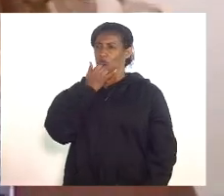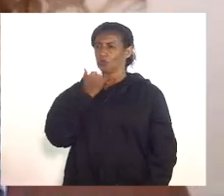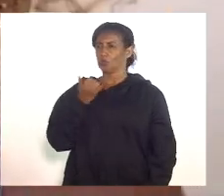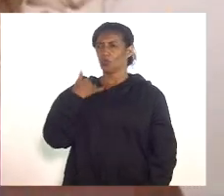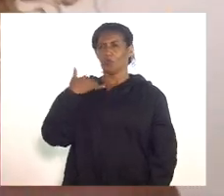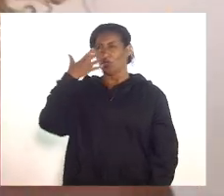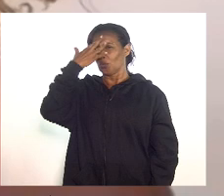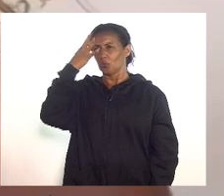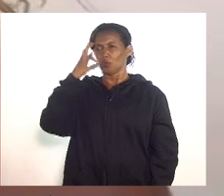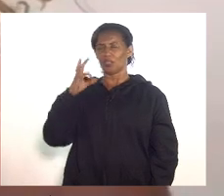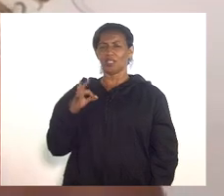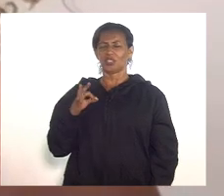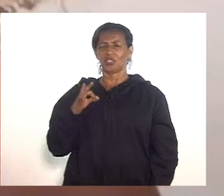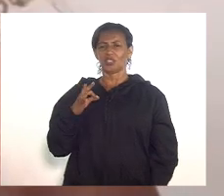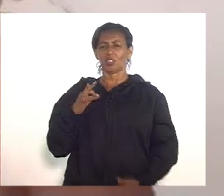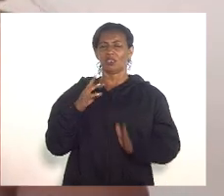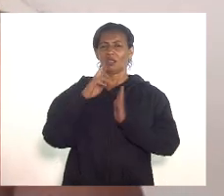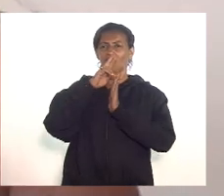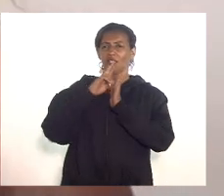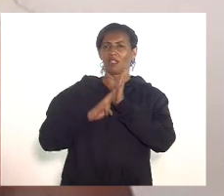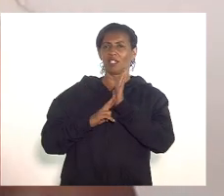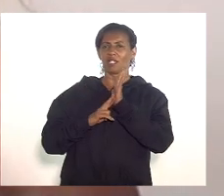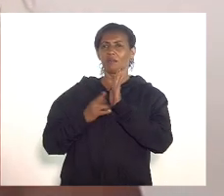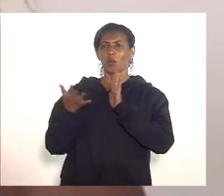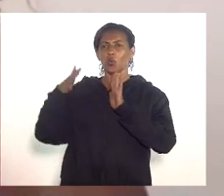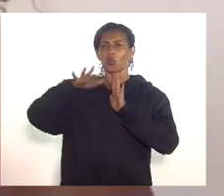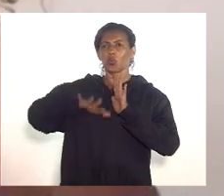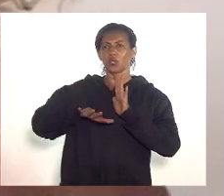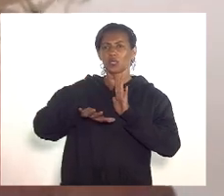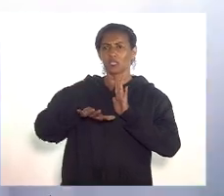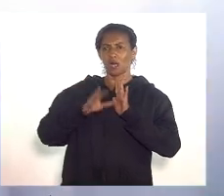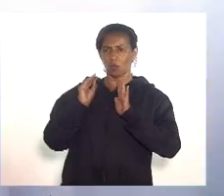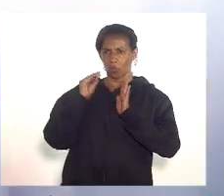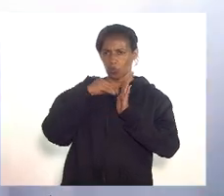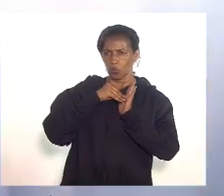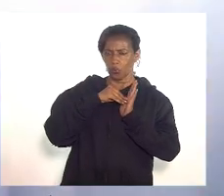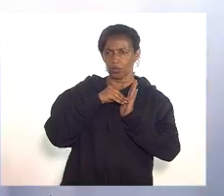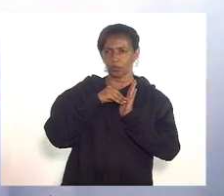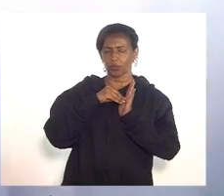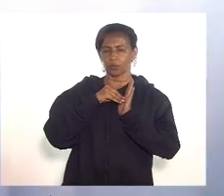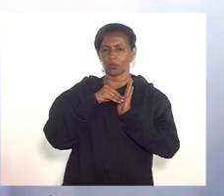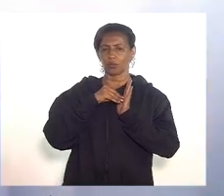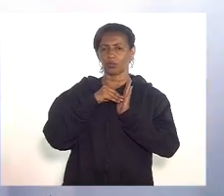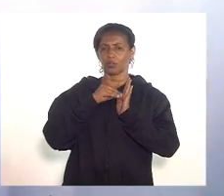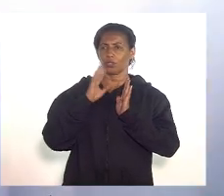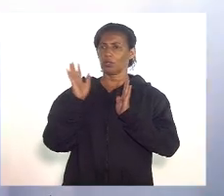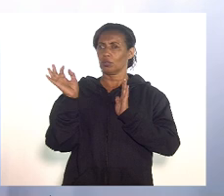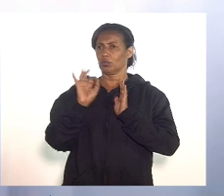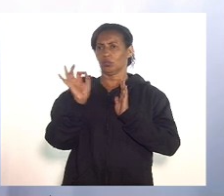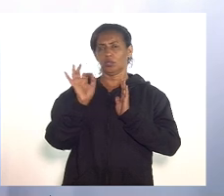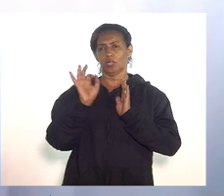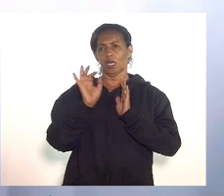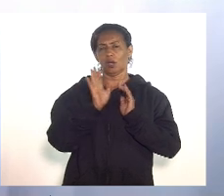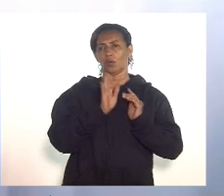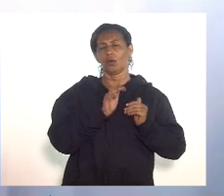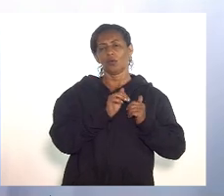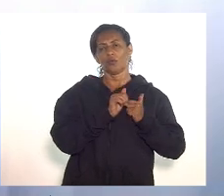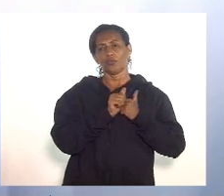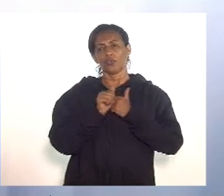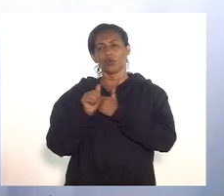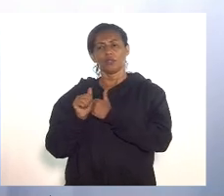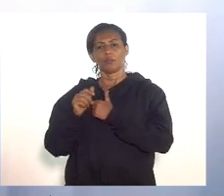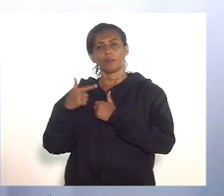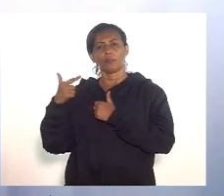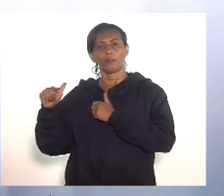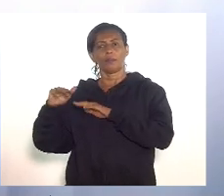requerimento de inclusão que eu solicitei ele foi incluído também não não ele foi direcionado para a mesa diretora vai estar sendo